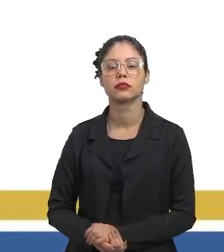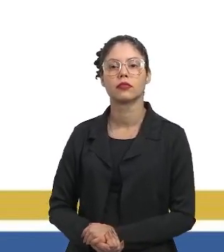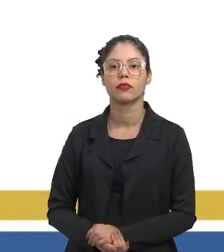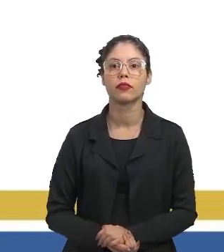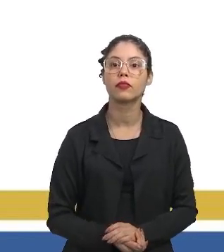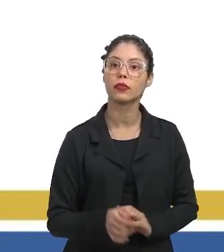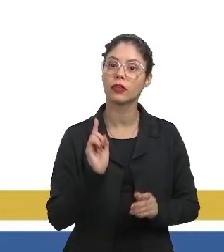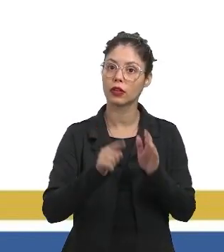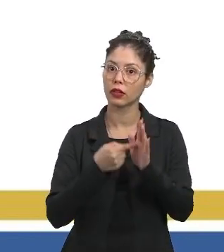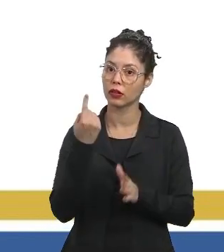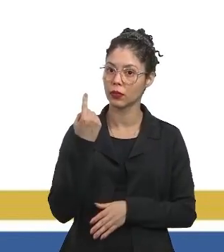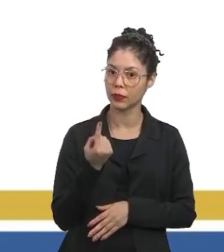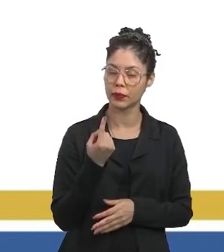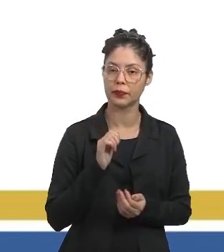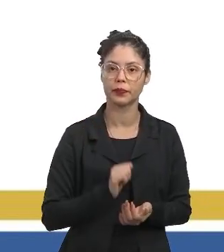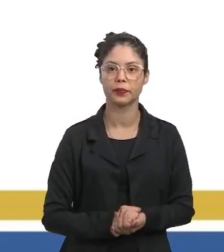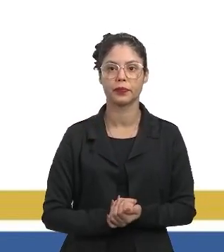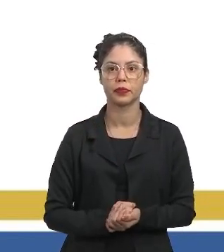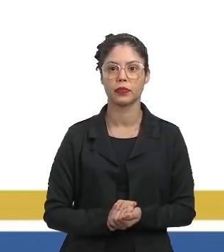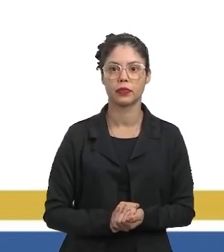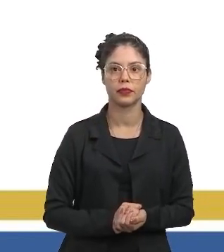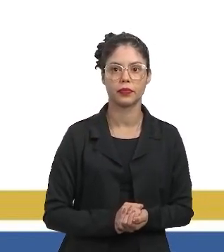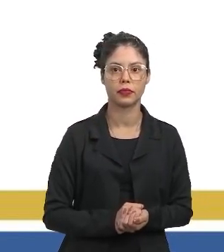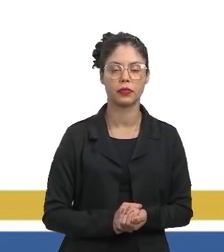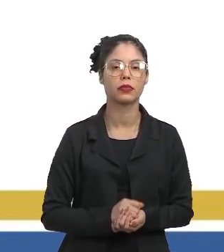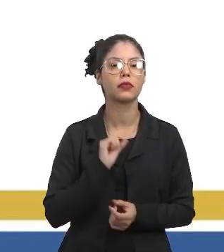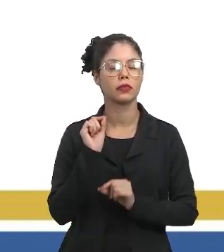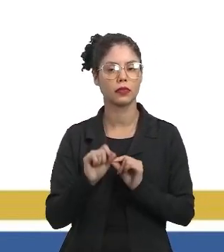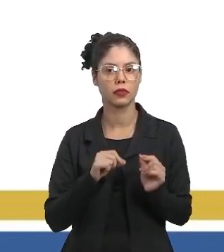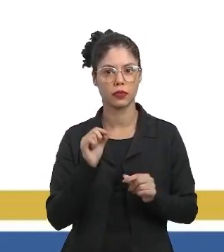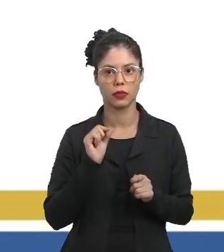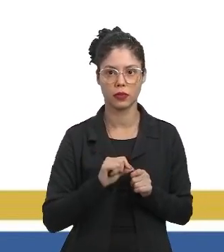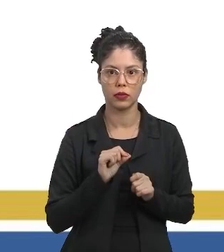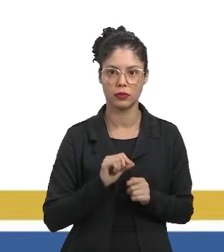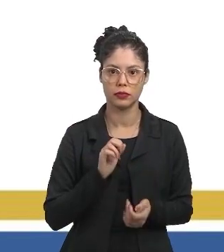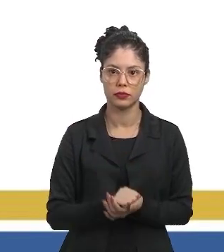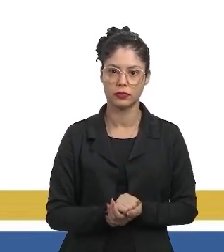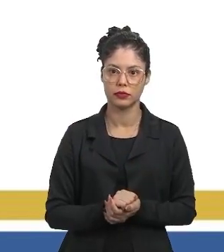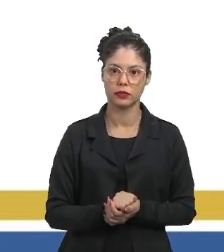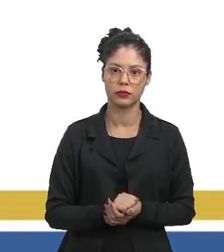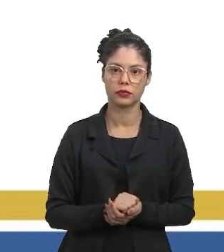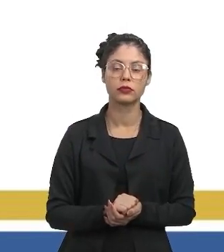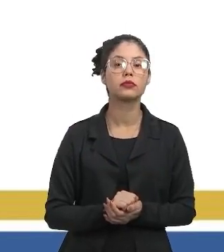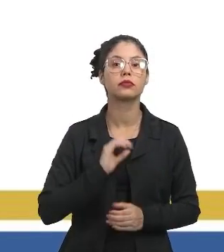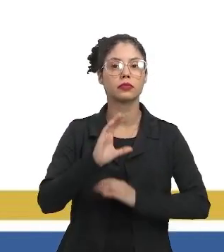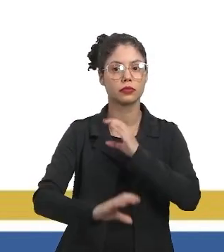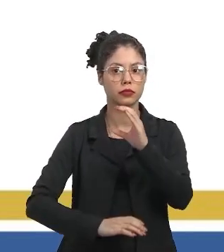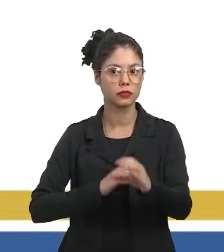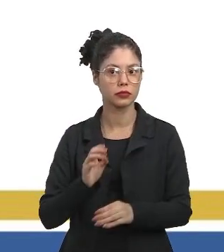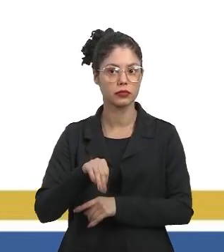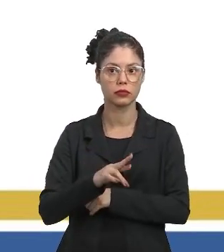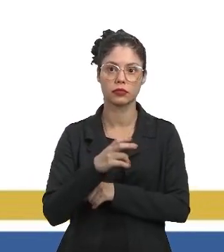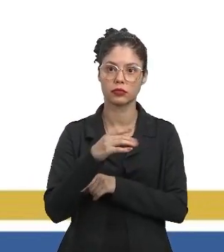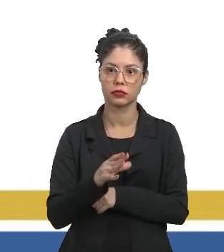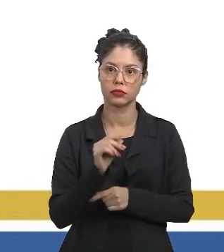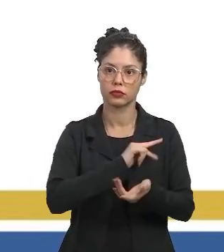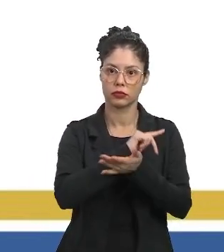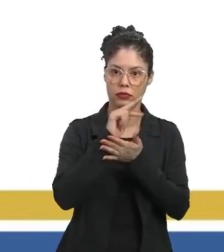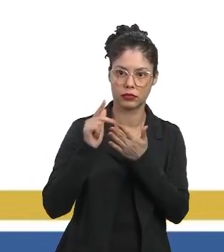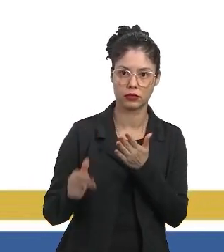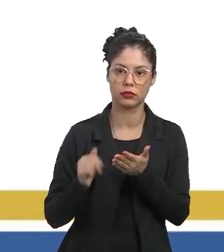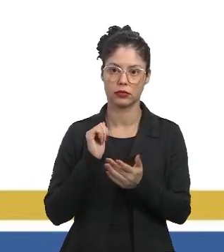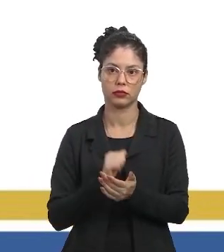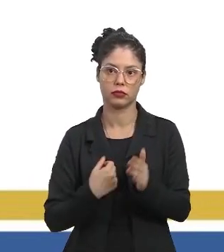A questão é nem 2023. Acabamos de fazer essa questão aí. O ciclo do nitrogênio é composto por várias